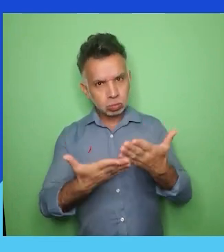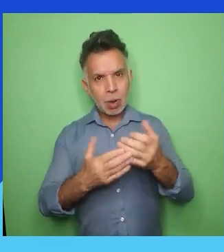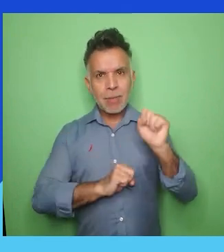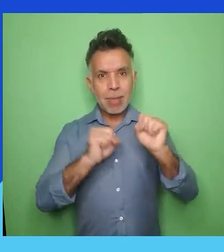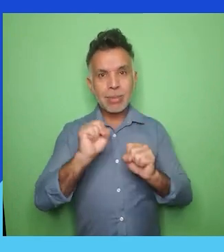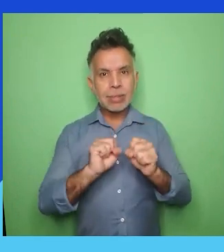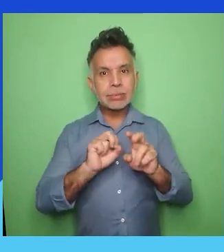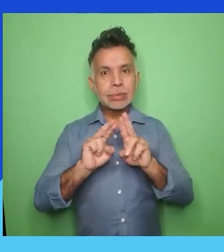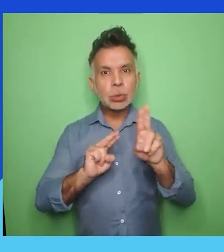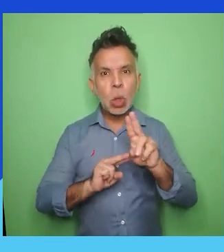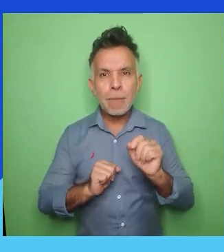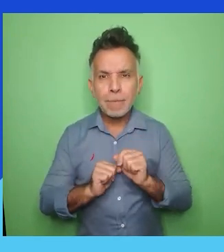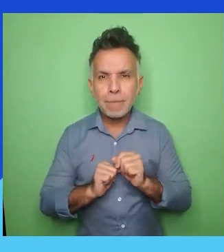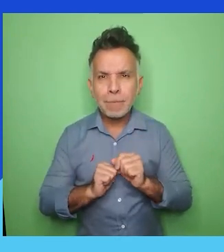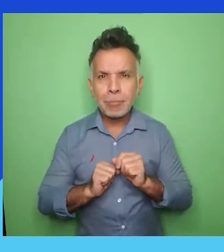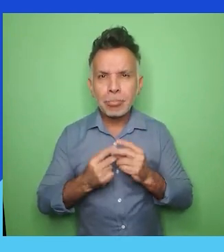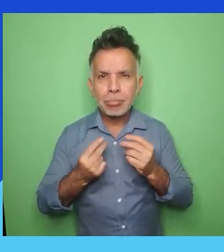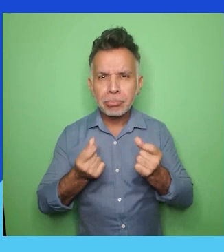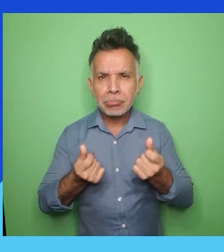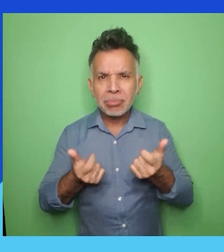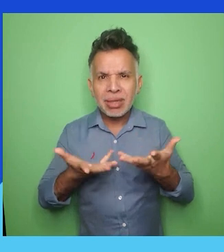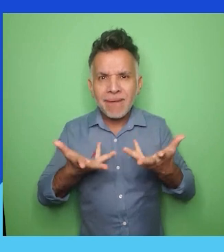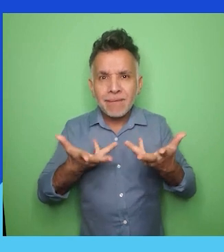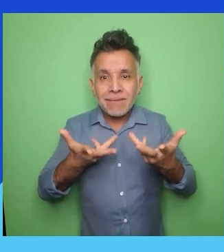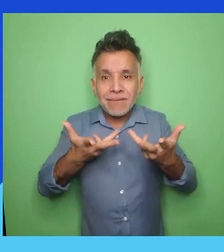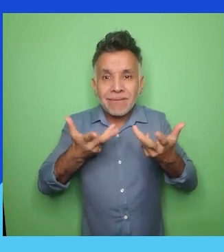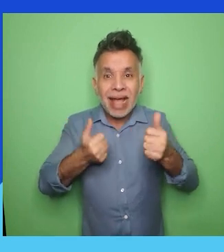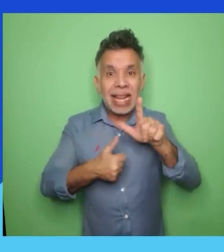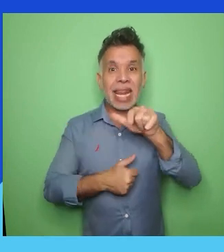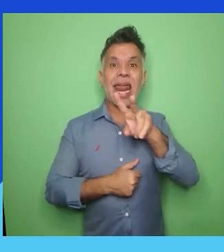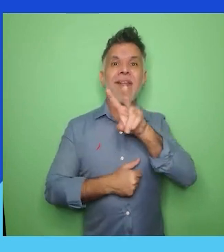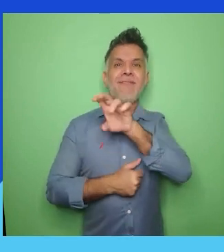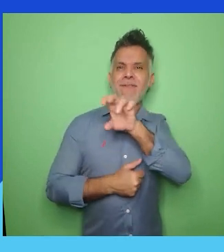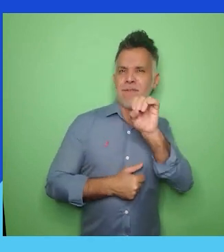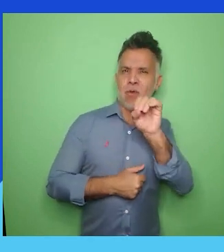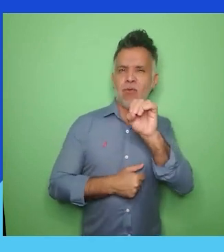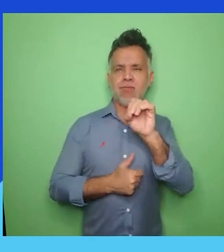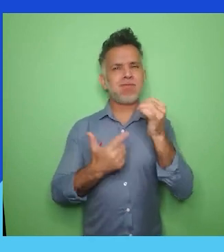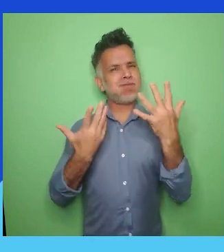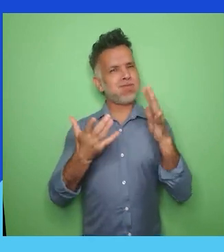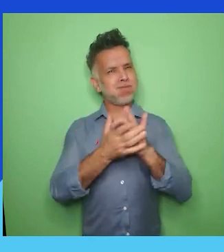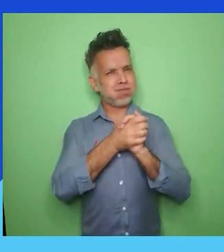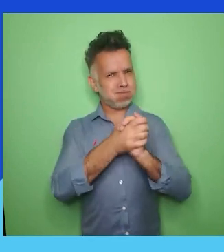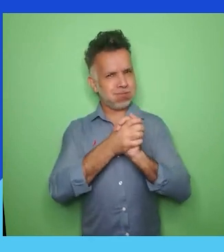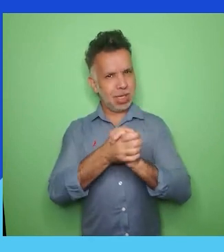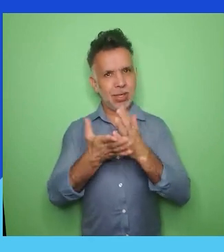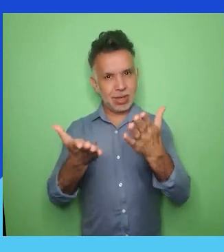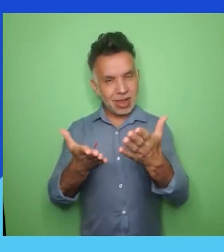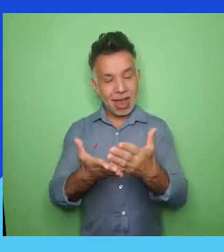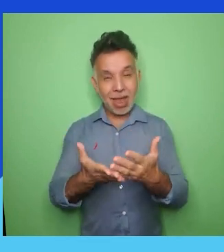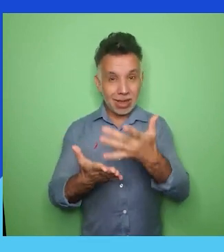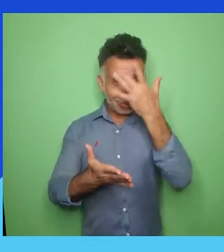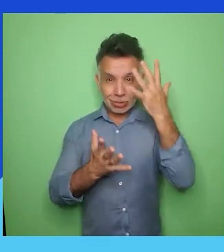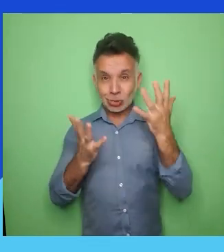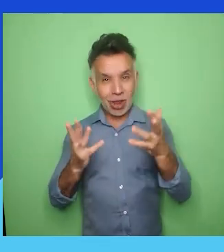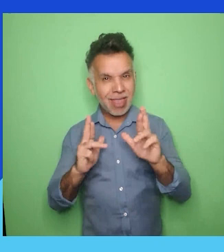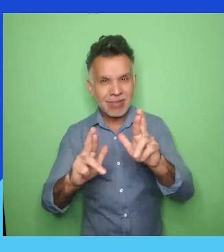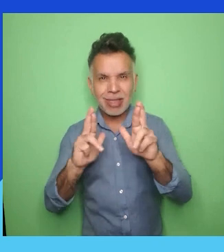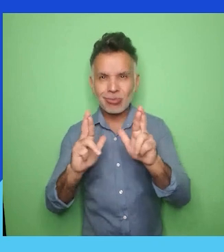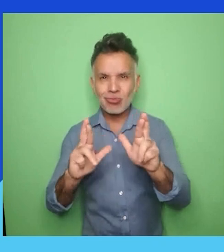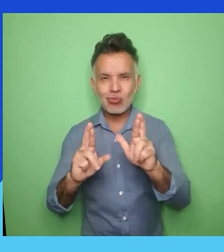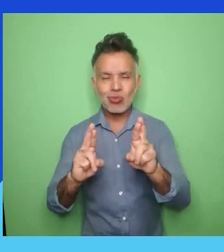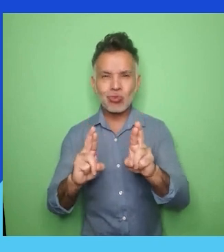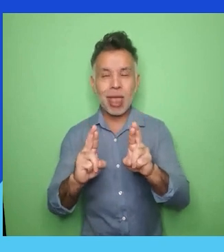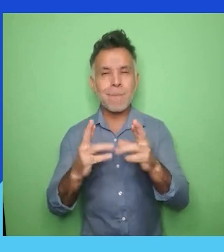Levo! Meus parabéns, a turma deve estar realmente torcendo aí. Parabéns pela colocação. Nós vamos assistir agora um